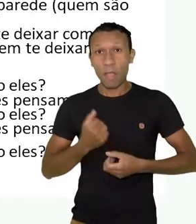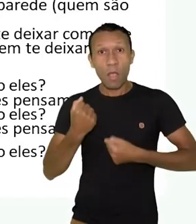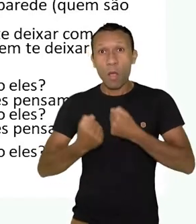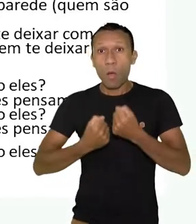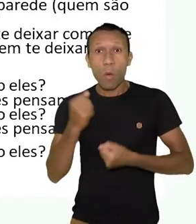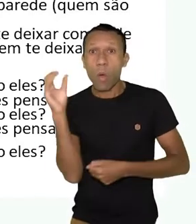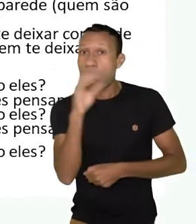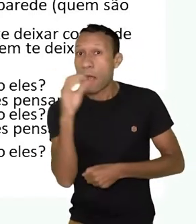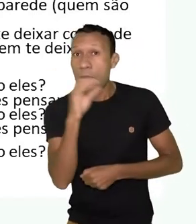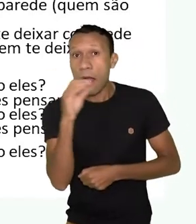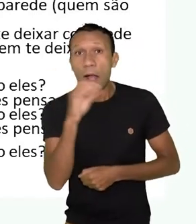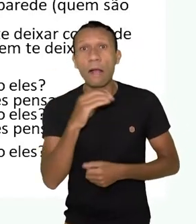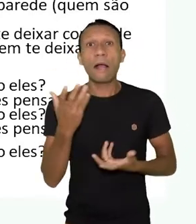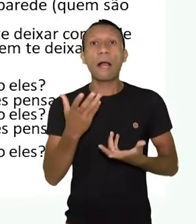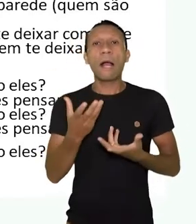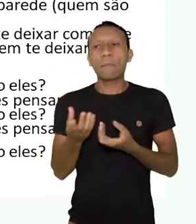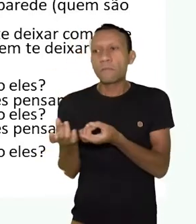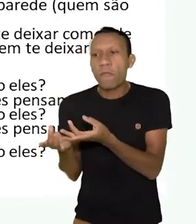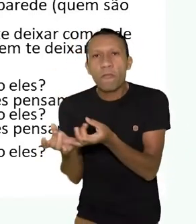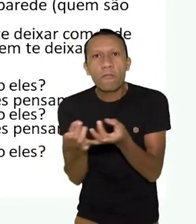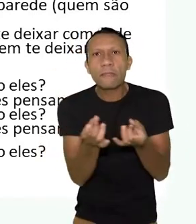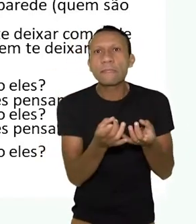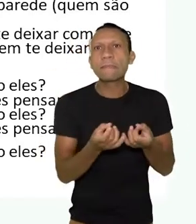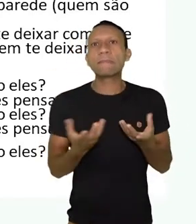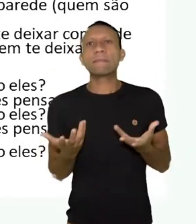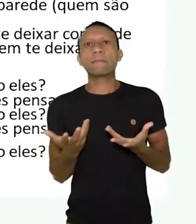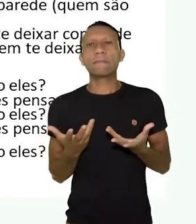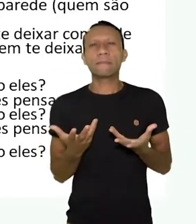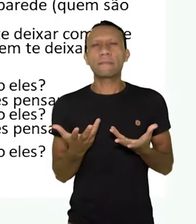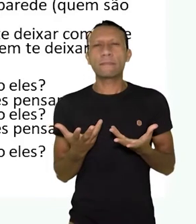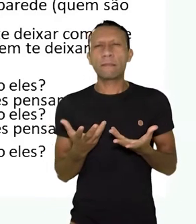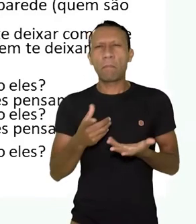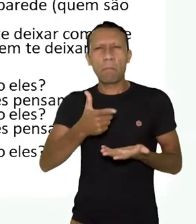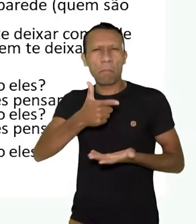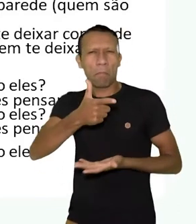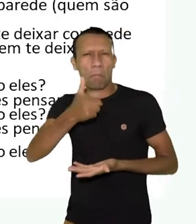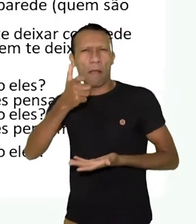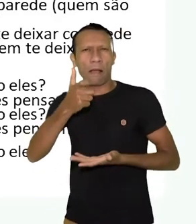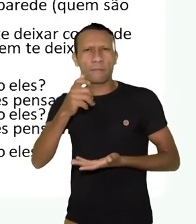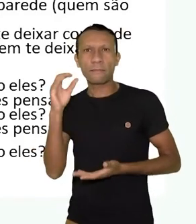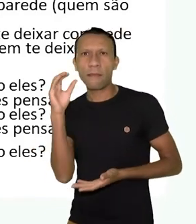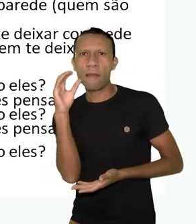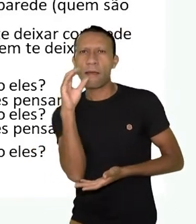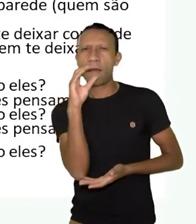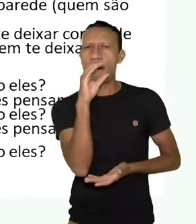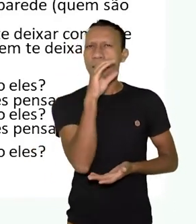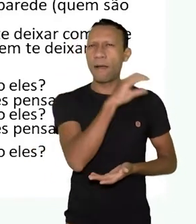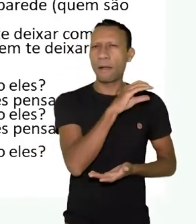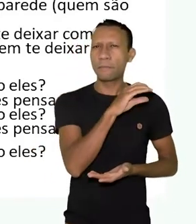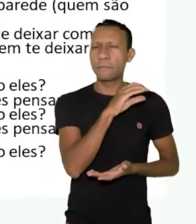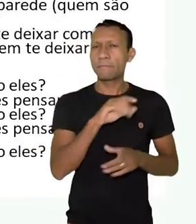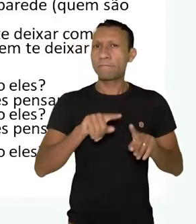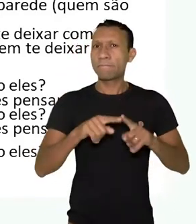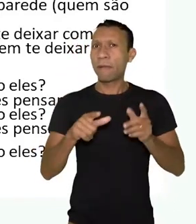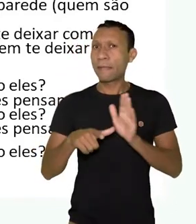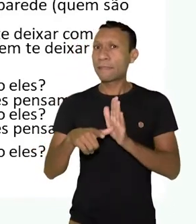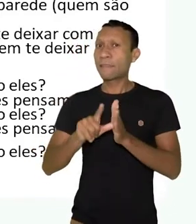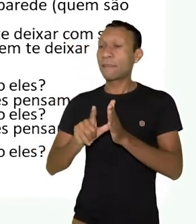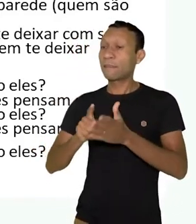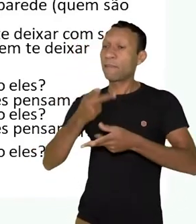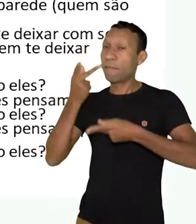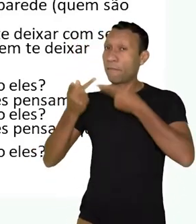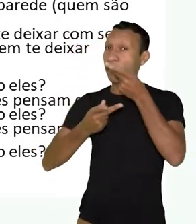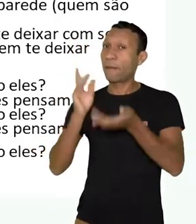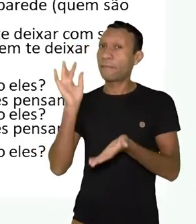Corrida contra o relógio, silicone contra a gravidade, dedo no gatilho, velocidade, quem mente antes diz